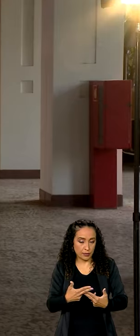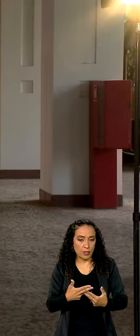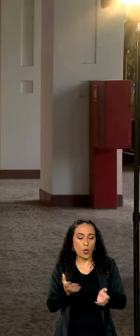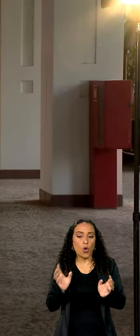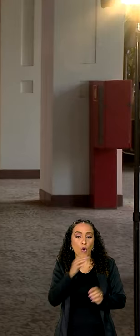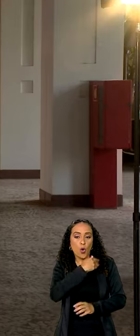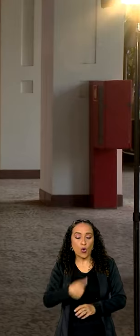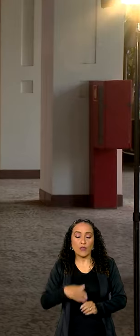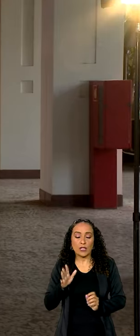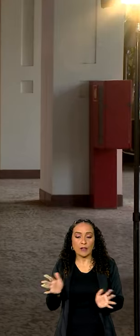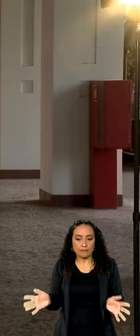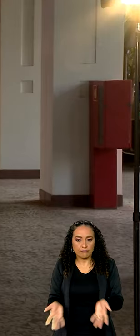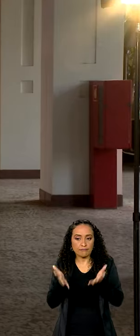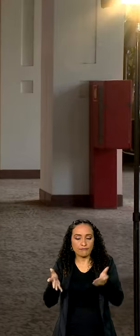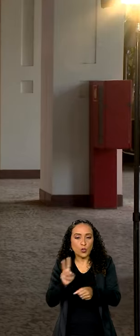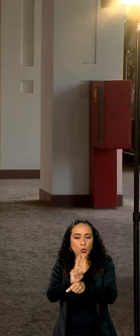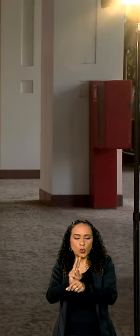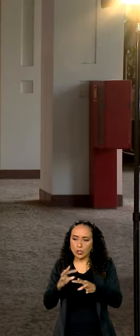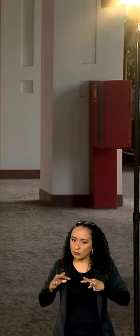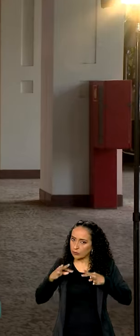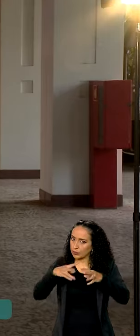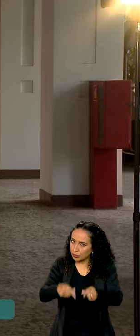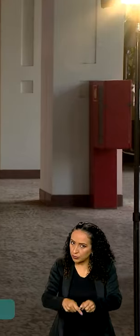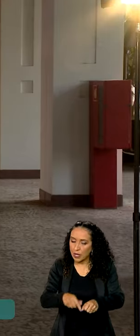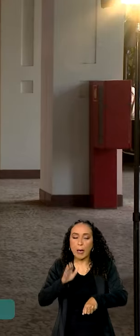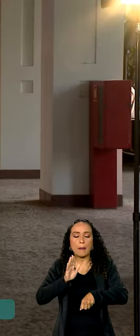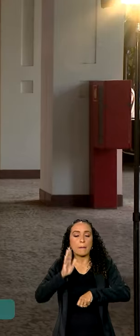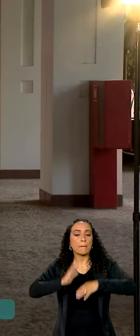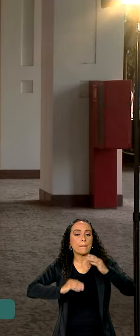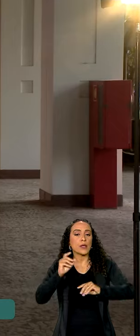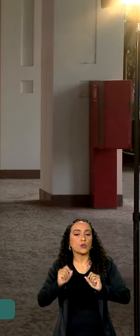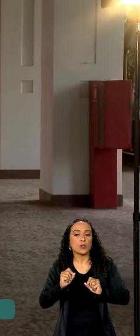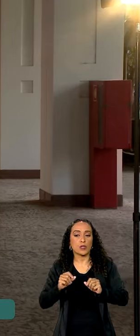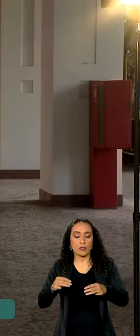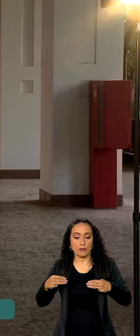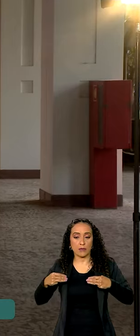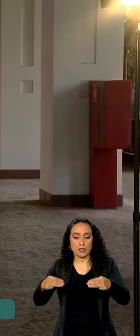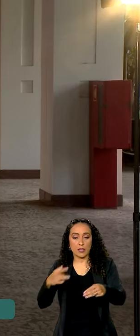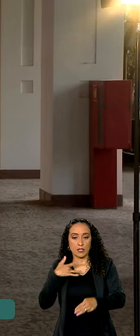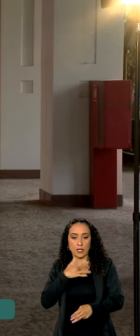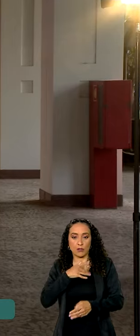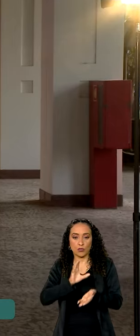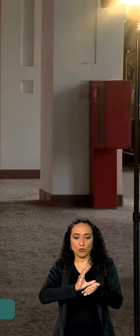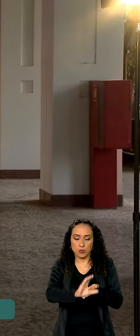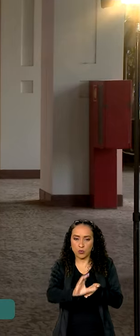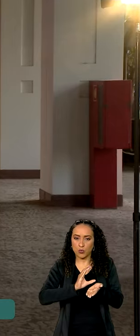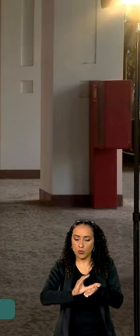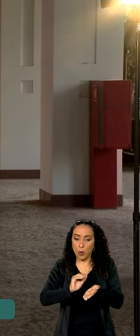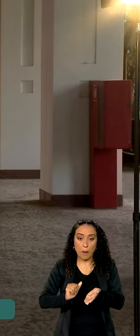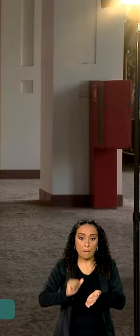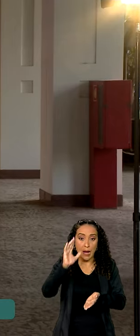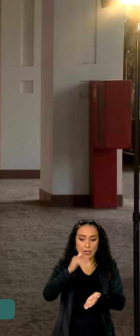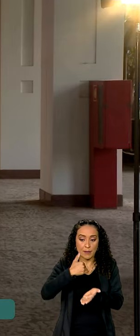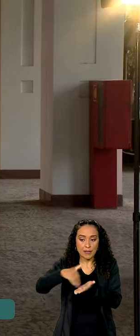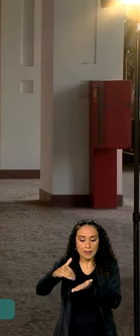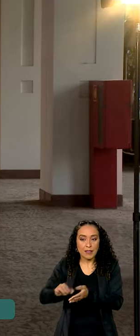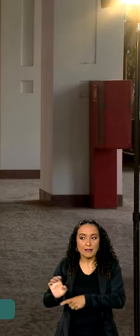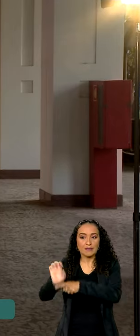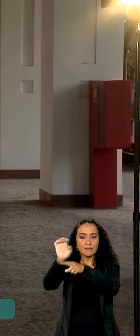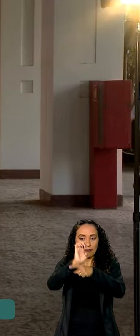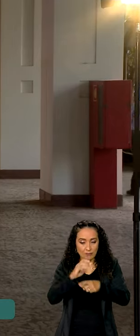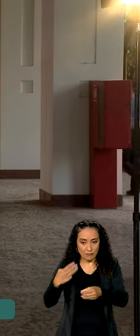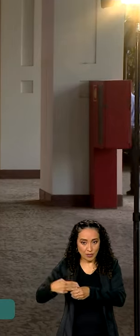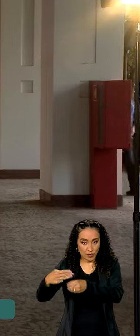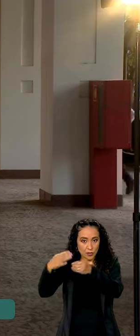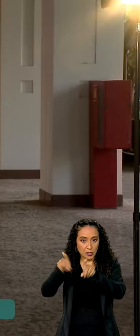incentivar o cuidado integral. Na prática, o Ministério da Saúde vai repassar mais recursos para secretarias estaduais